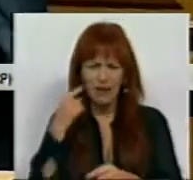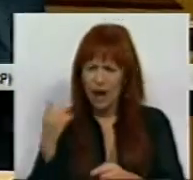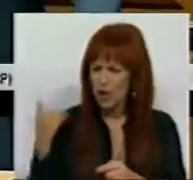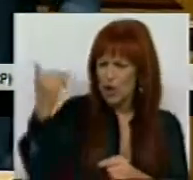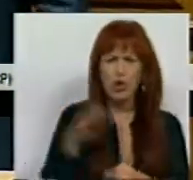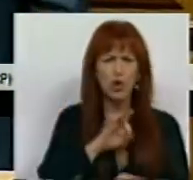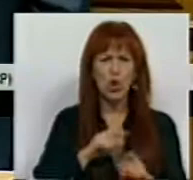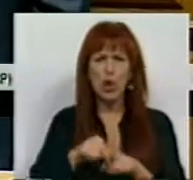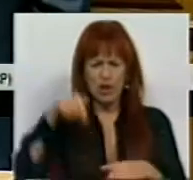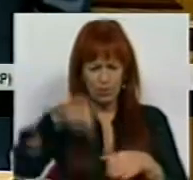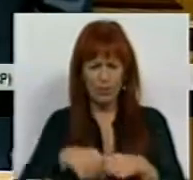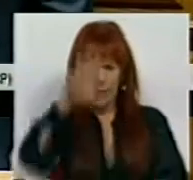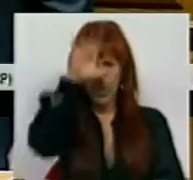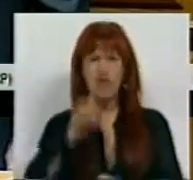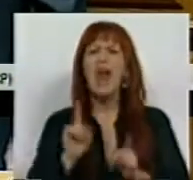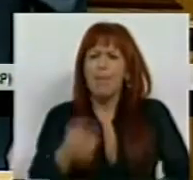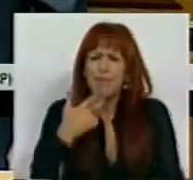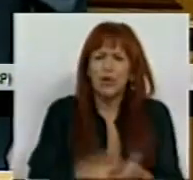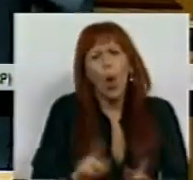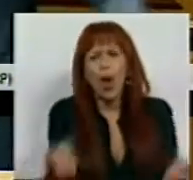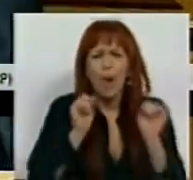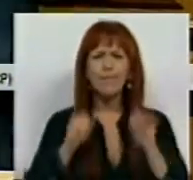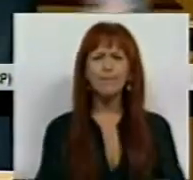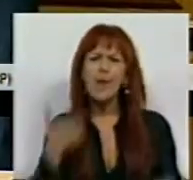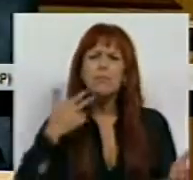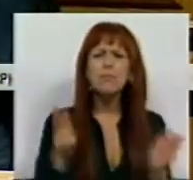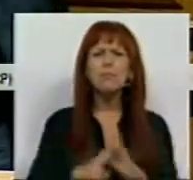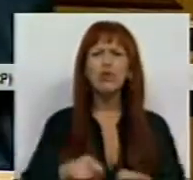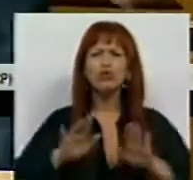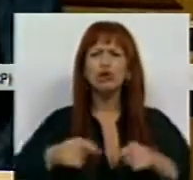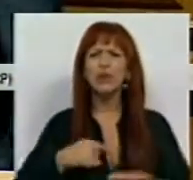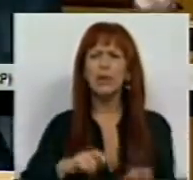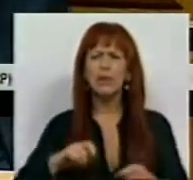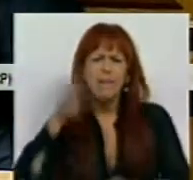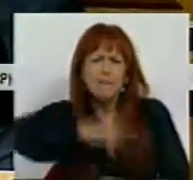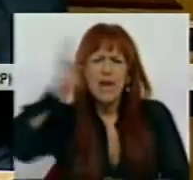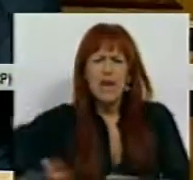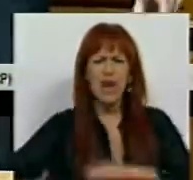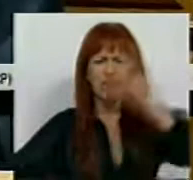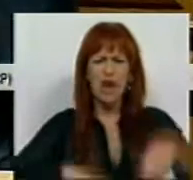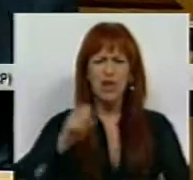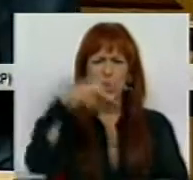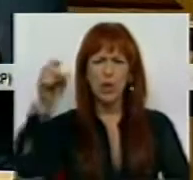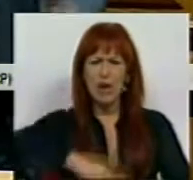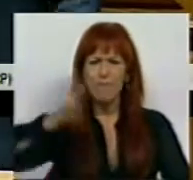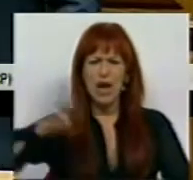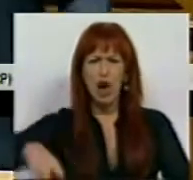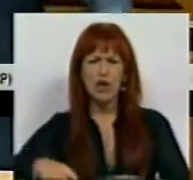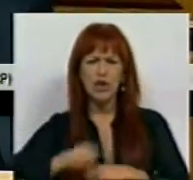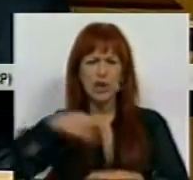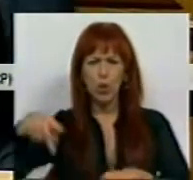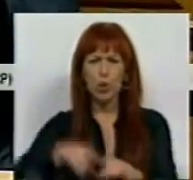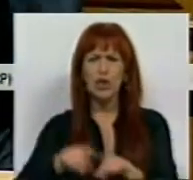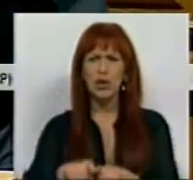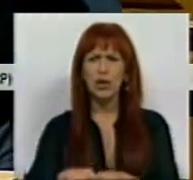dos senhores terem tomado posse do Governo? É não é verdade? É ou não é verdade que já foram milhares e milhares de euros, milhões e milhões de euros